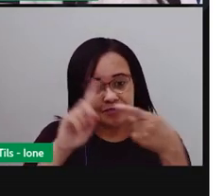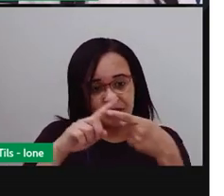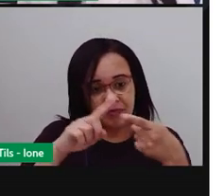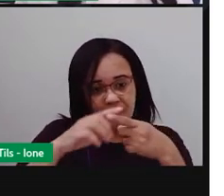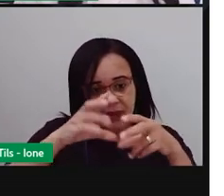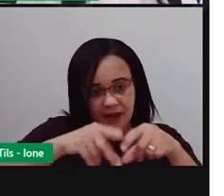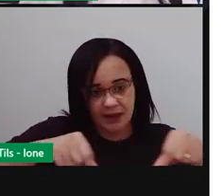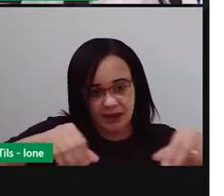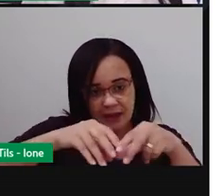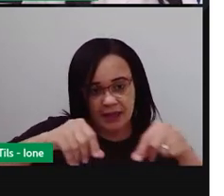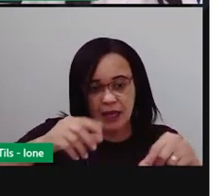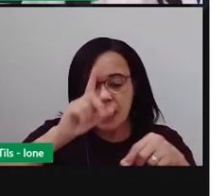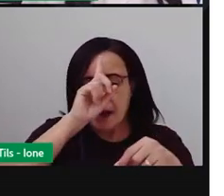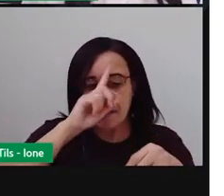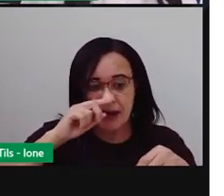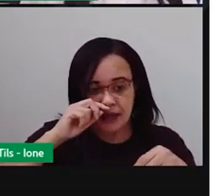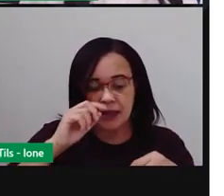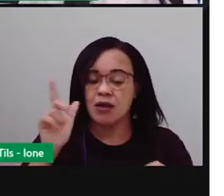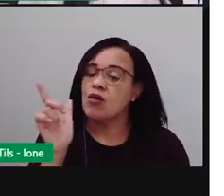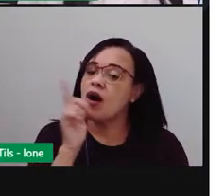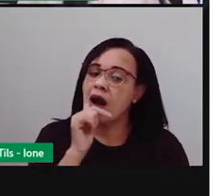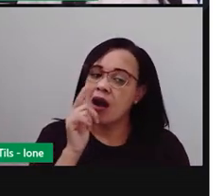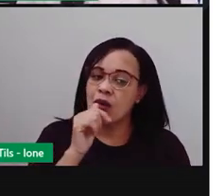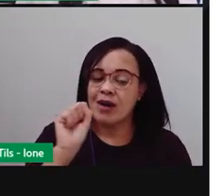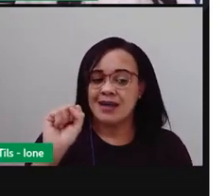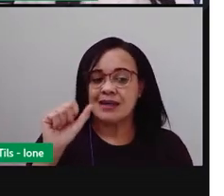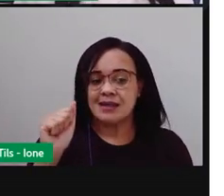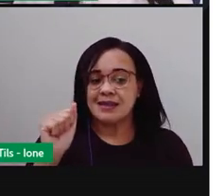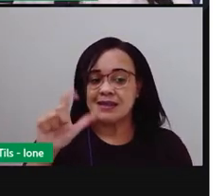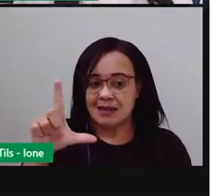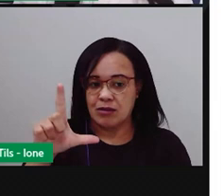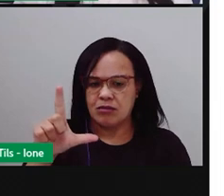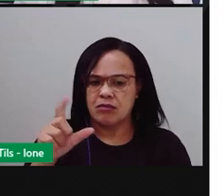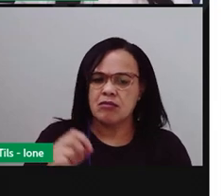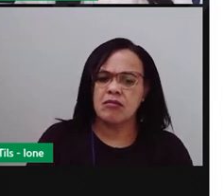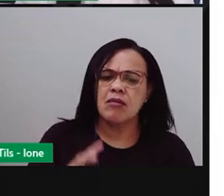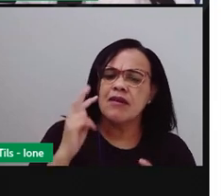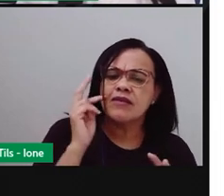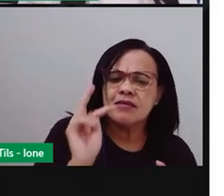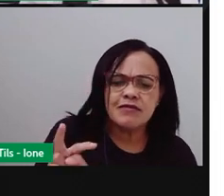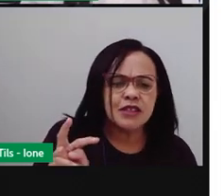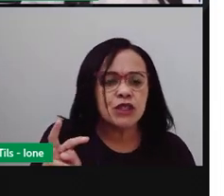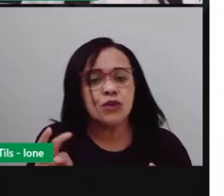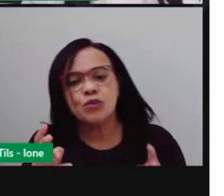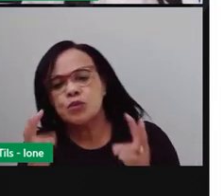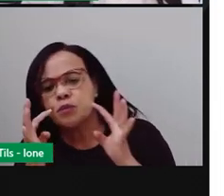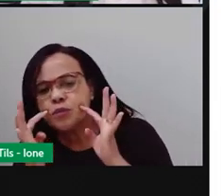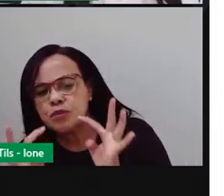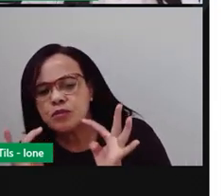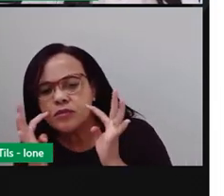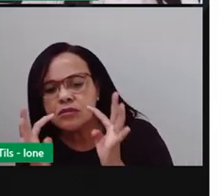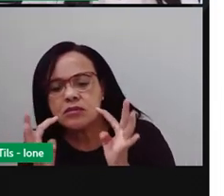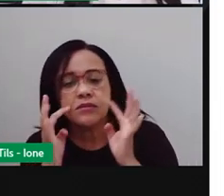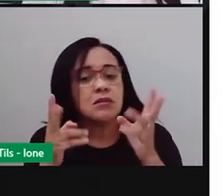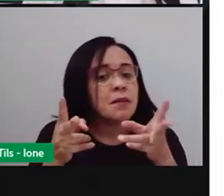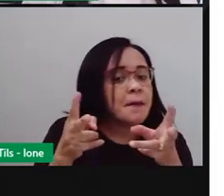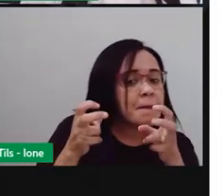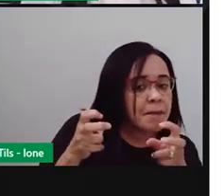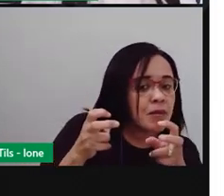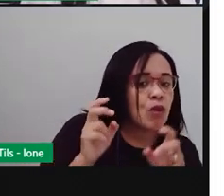milho, flocão e sal. Vocês perceberam que essas medidas